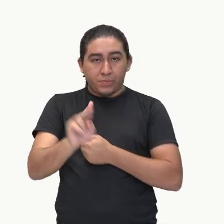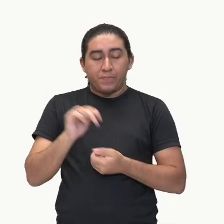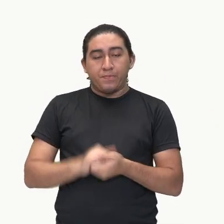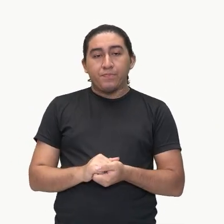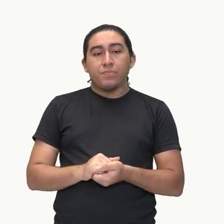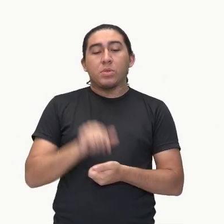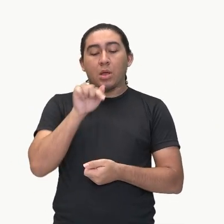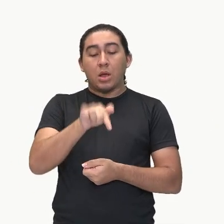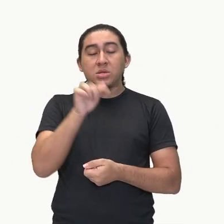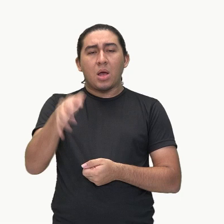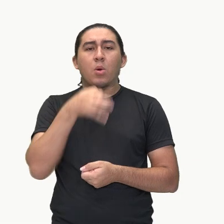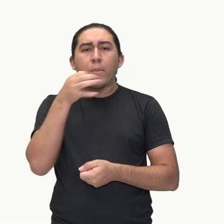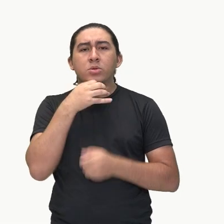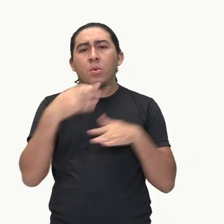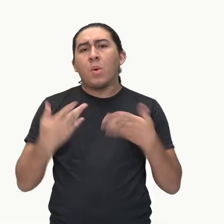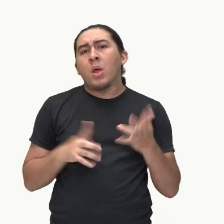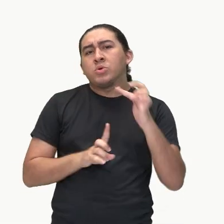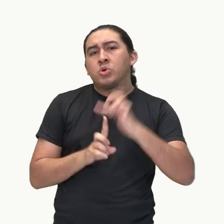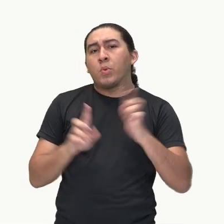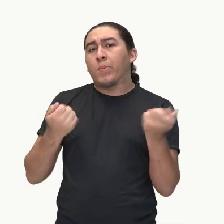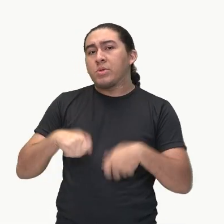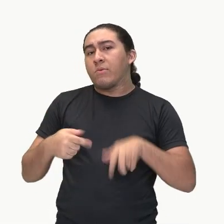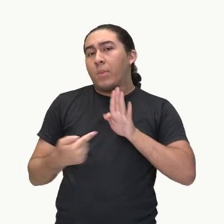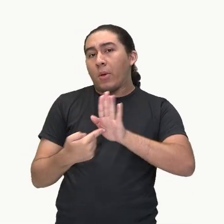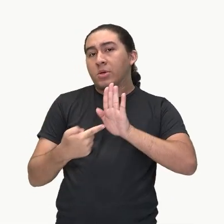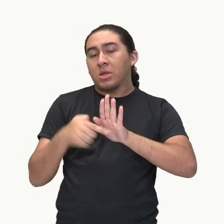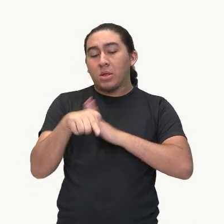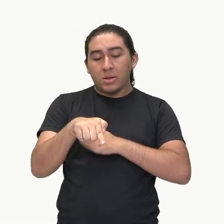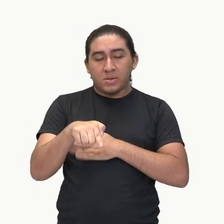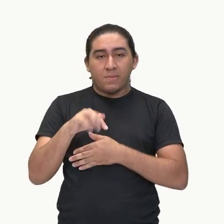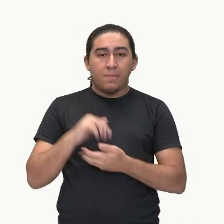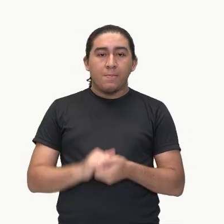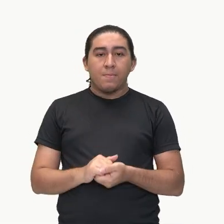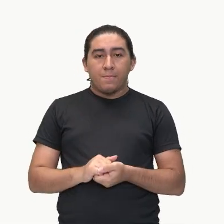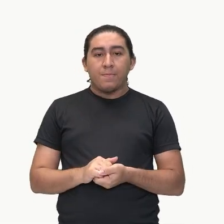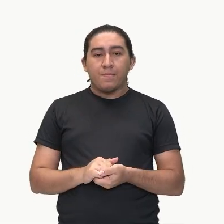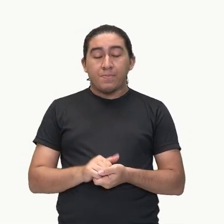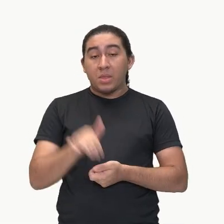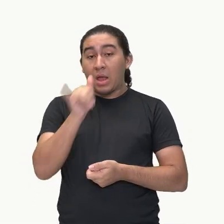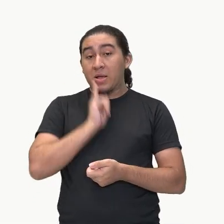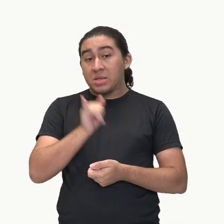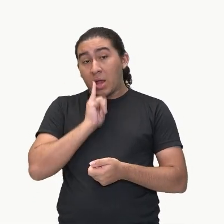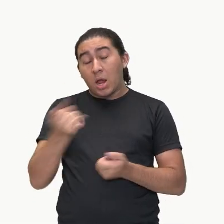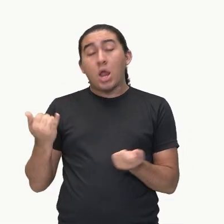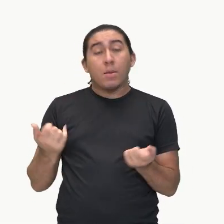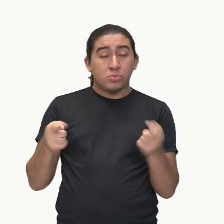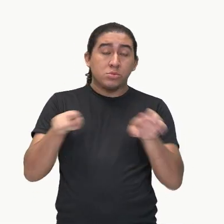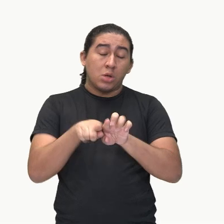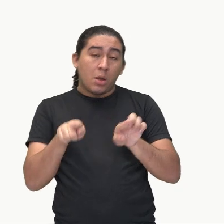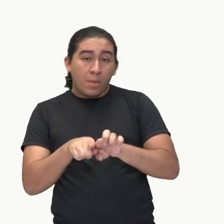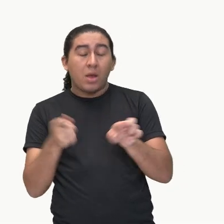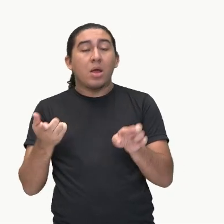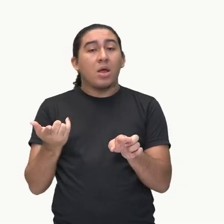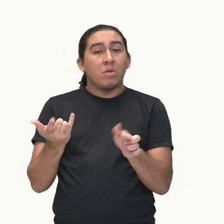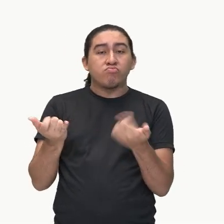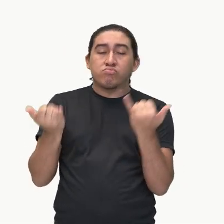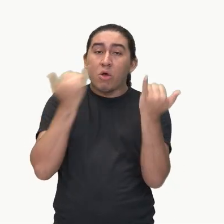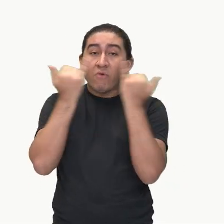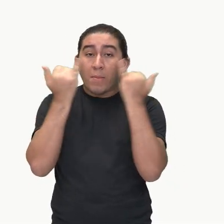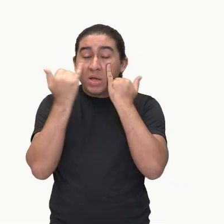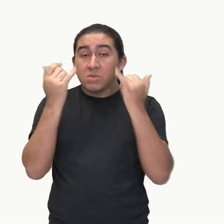argumentos, que tipos de argumentos podem aparecer no desenvolvimento? Exemplos práticos do dia a dia, dados